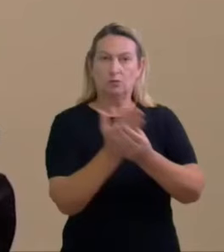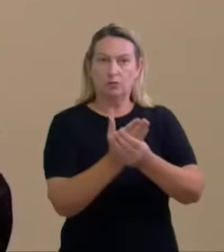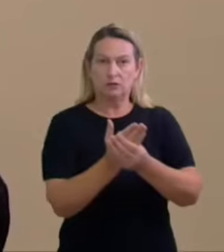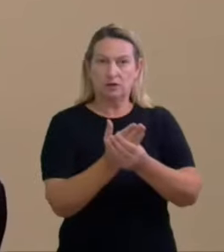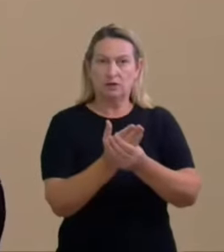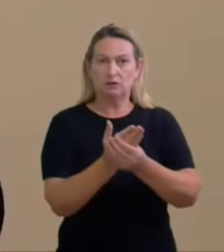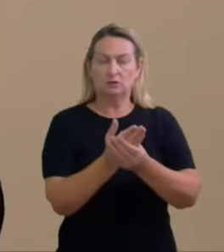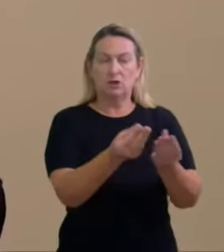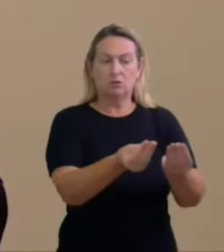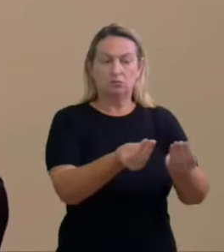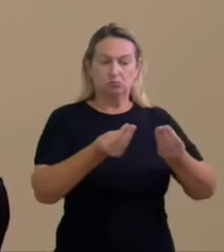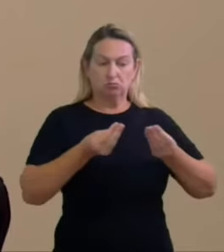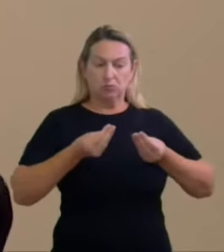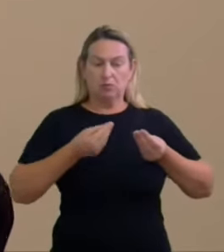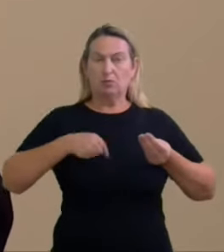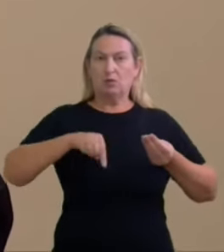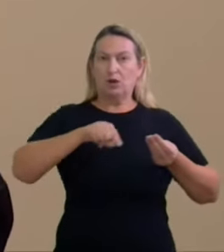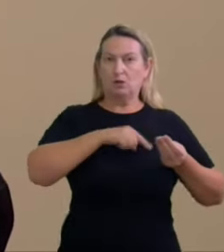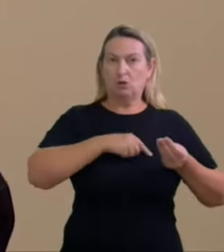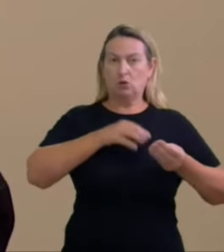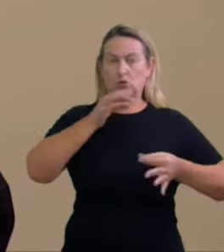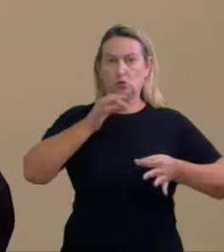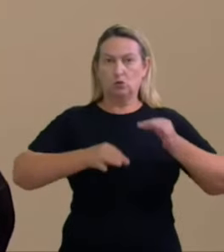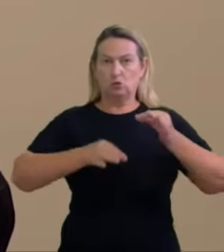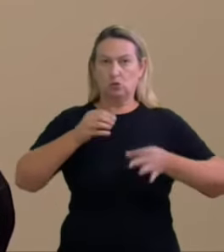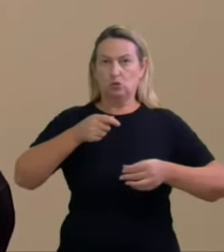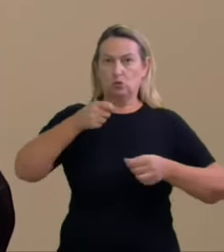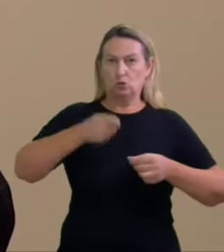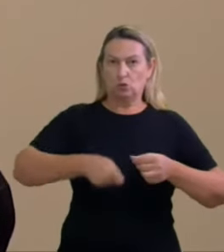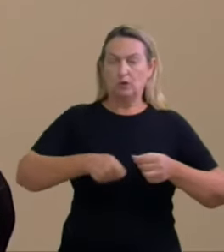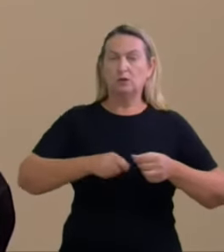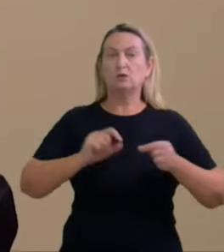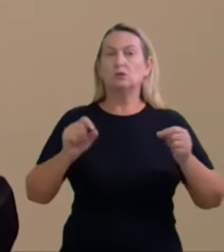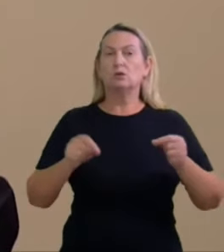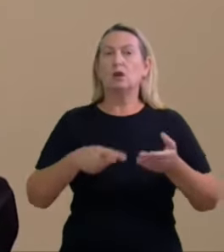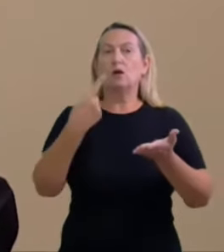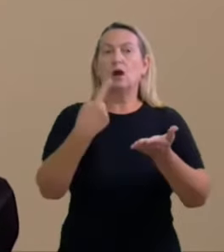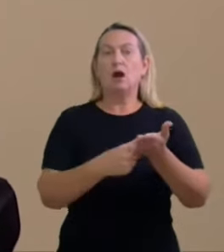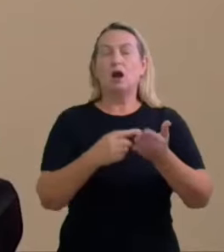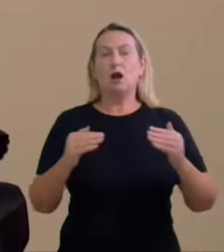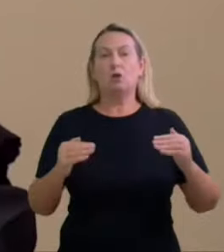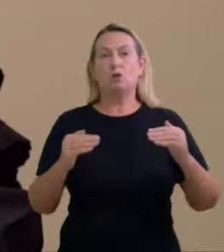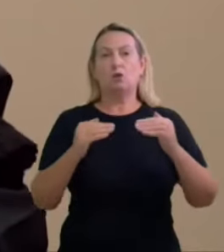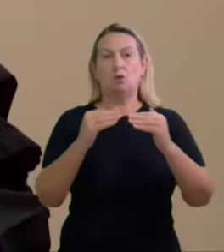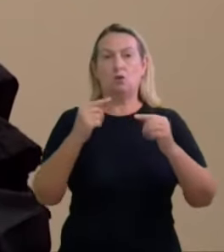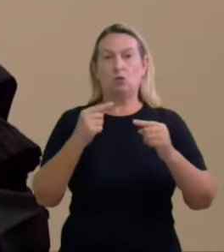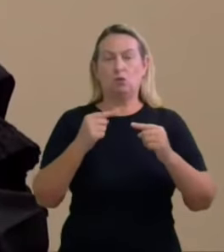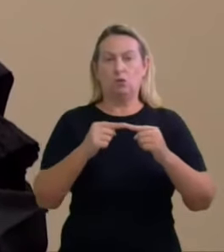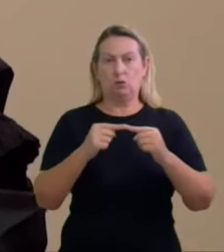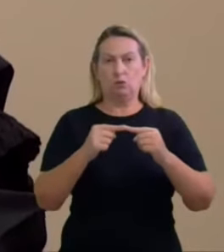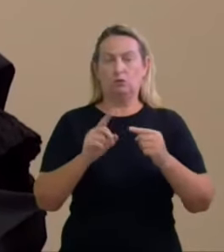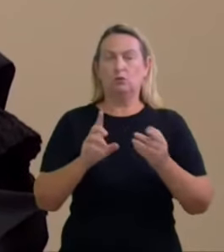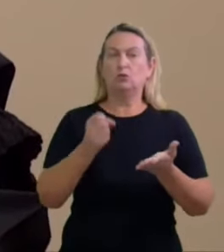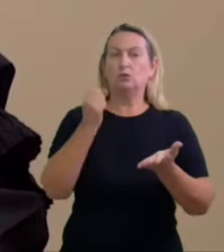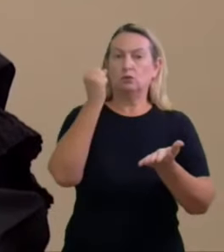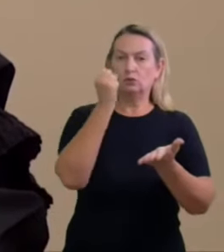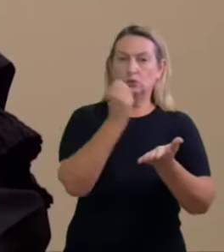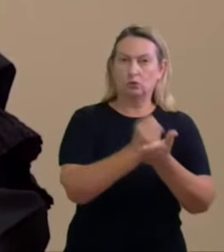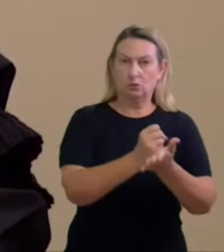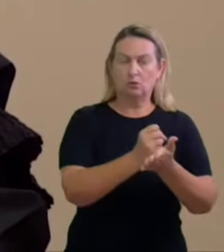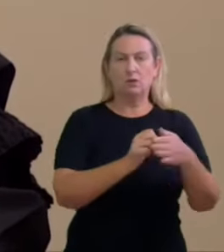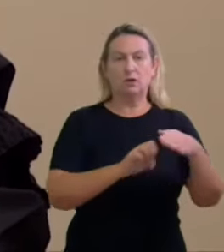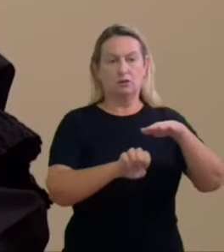juízes um tipo de um acordo um documento entre a empresa